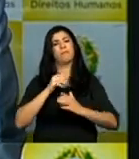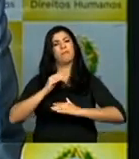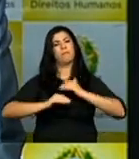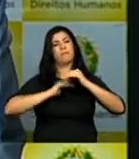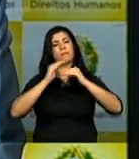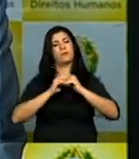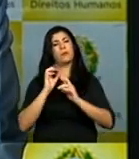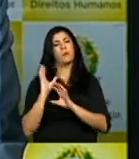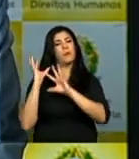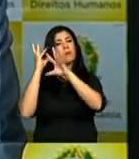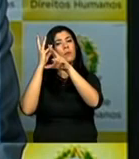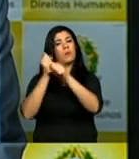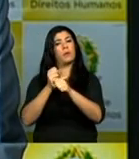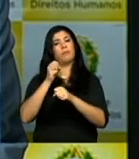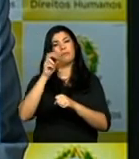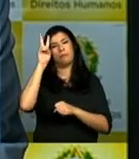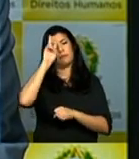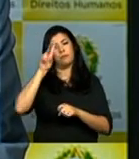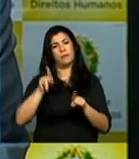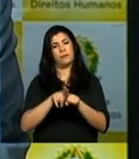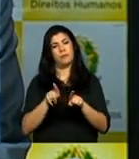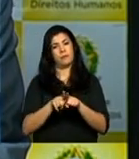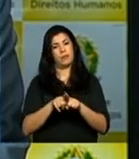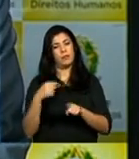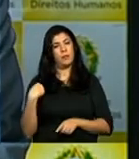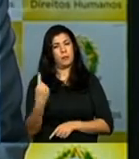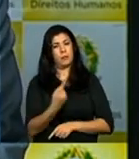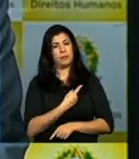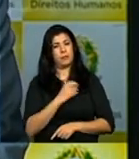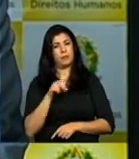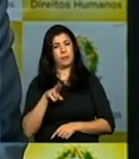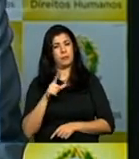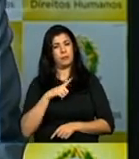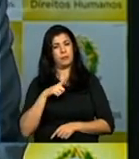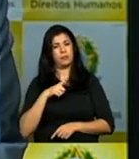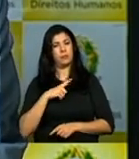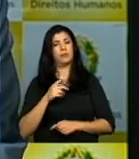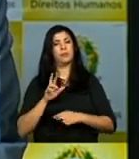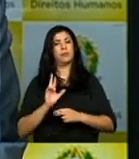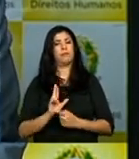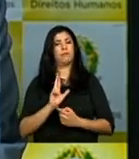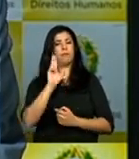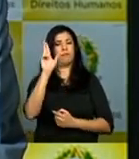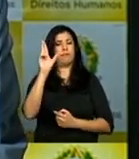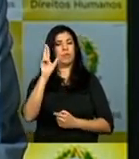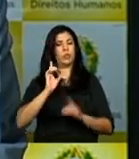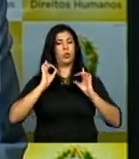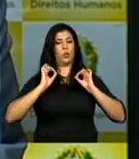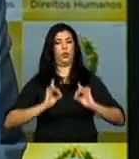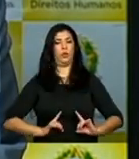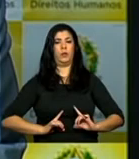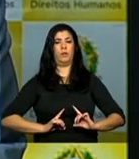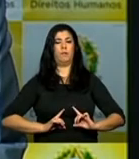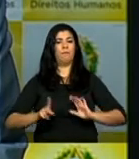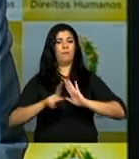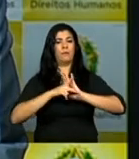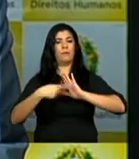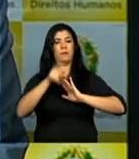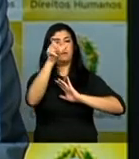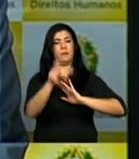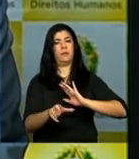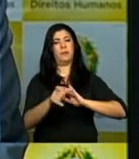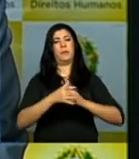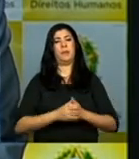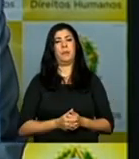E, para nós, o desenvolvimento está baseado na dignidade essencial da pessoa humana.